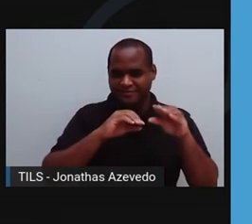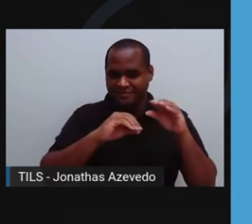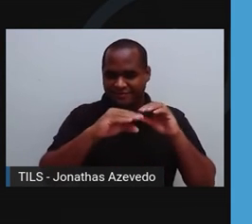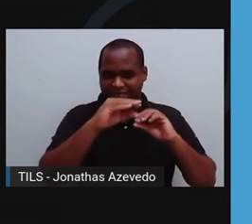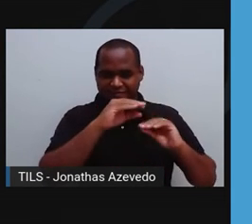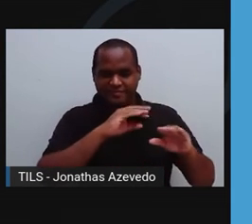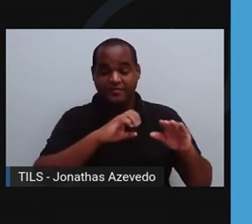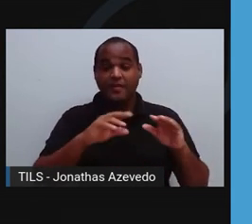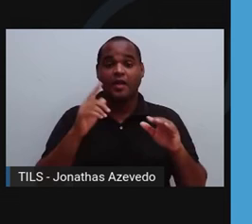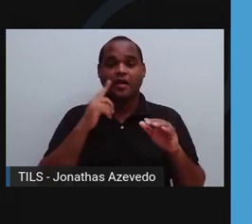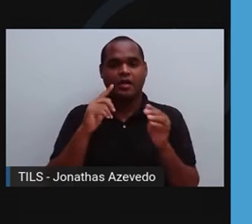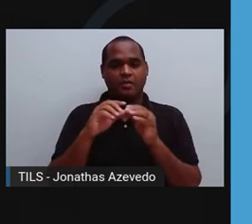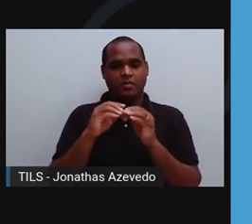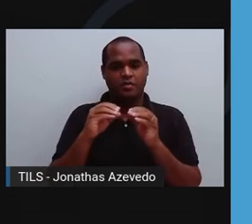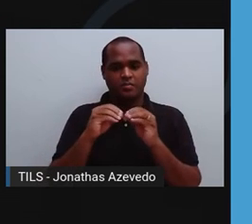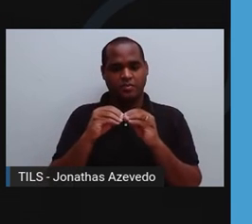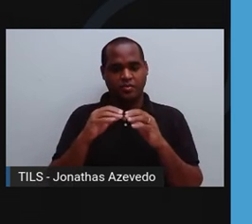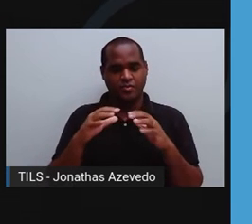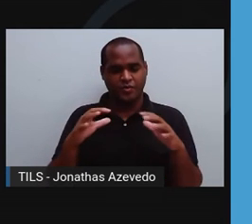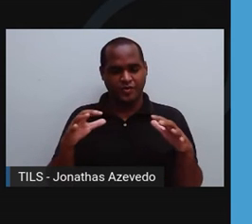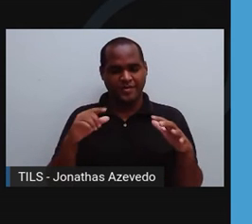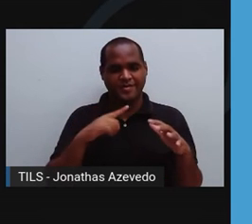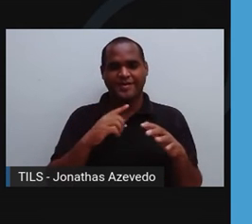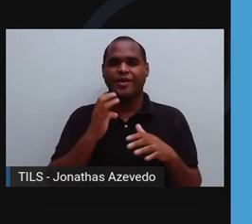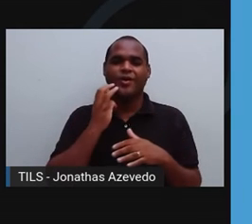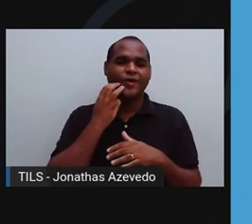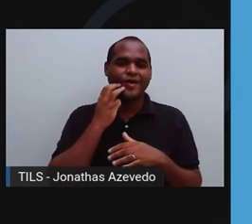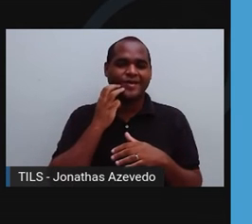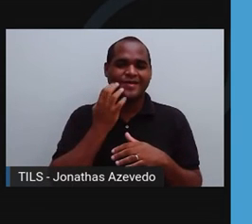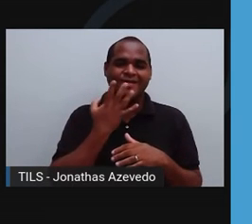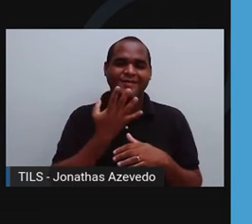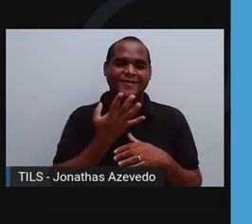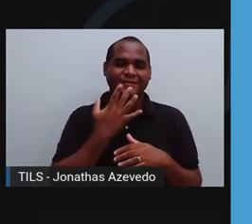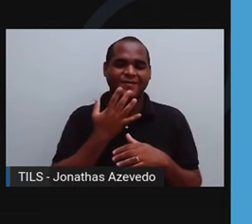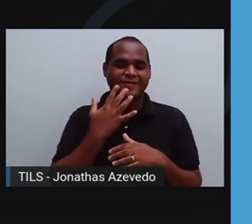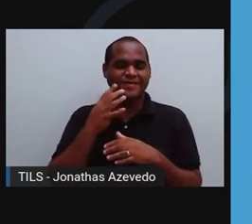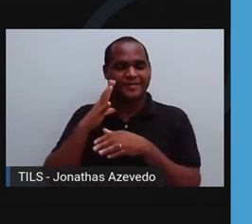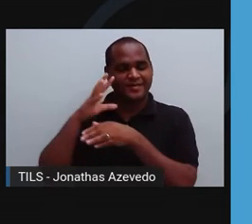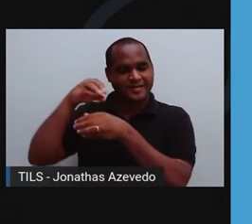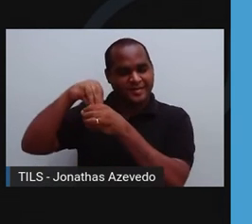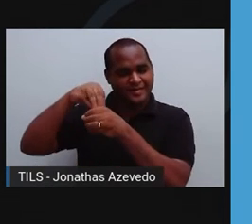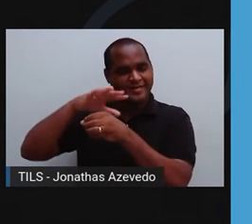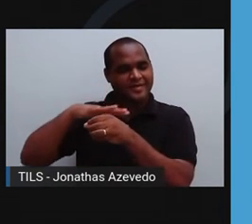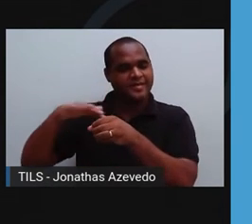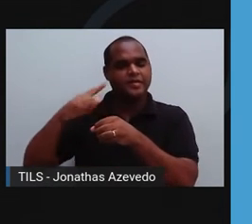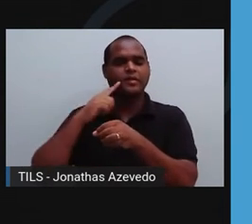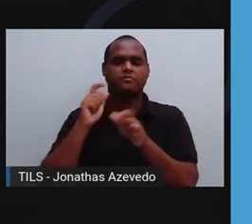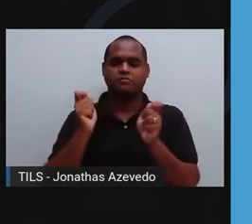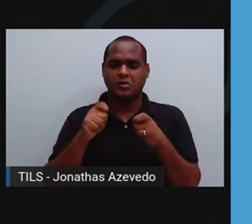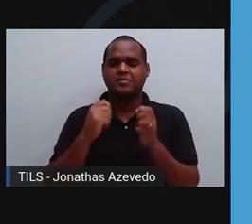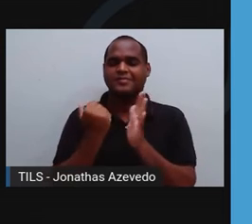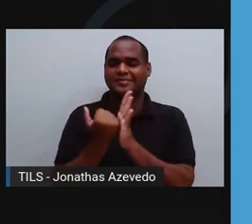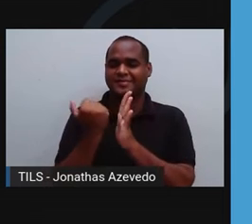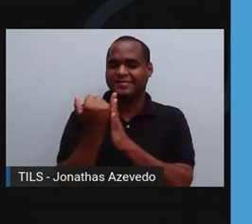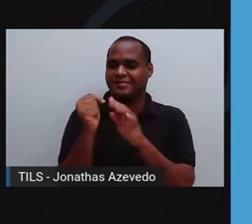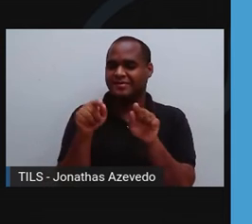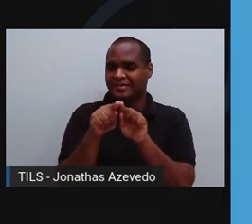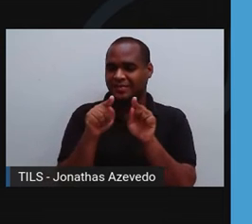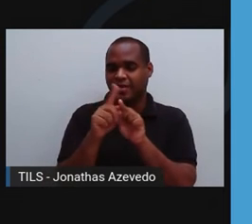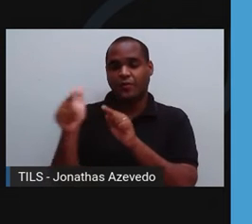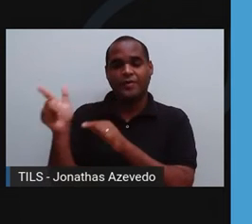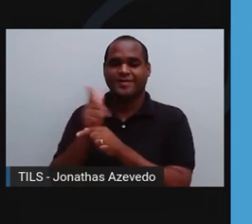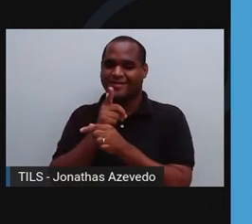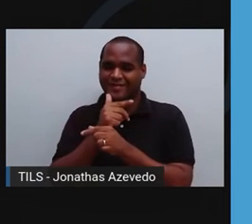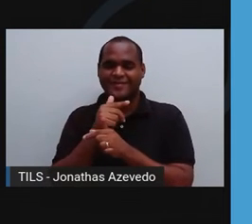extravasa para o lado, a cor-de-rosa, que é o meio interticial, consequentemente, também vai uma parte líquida.